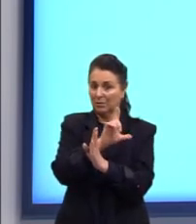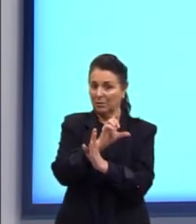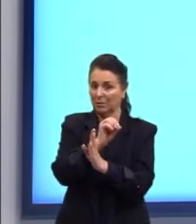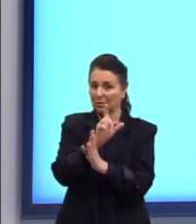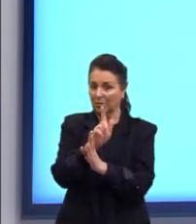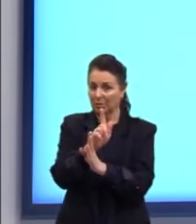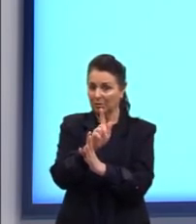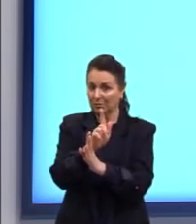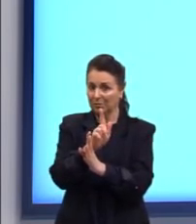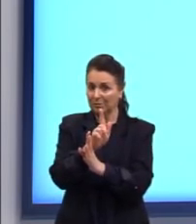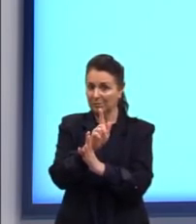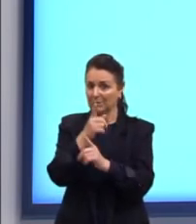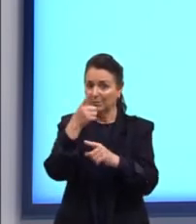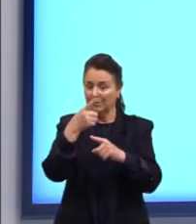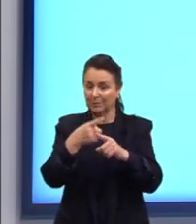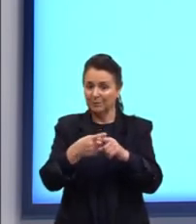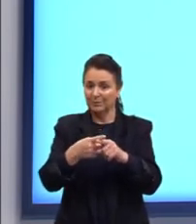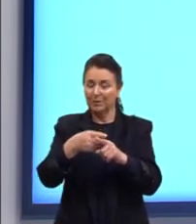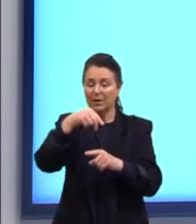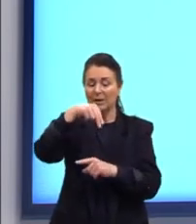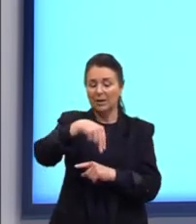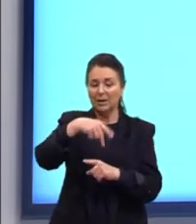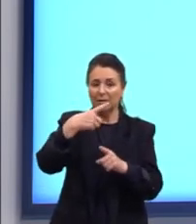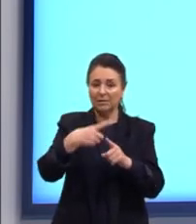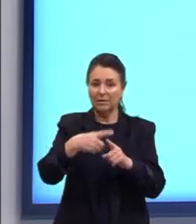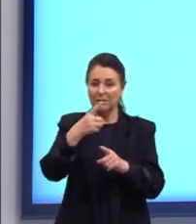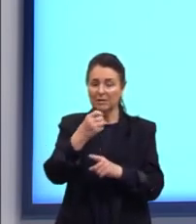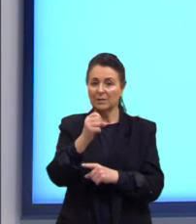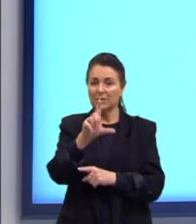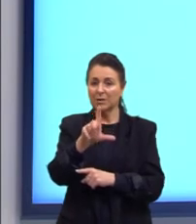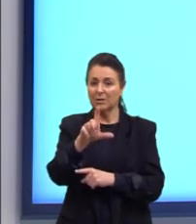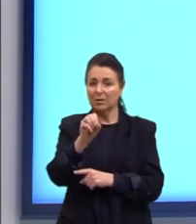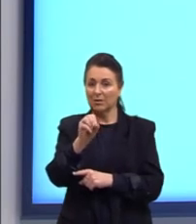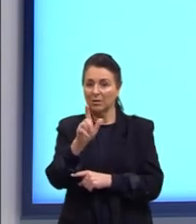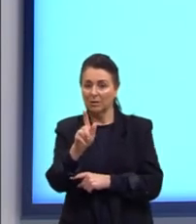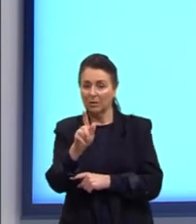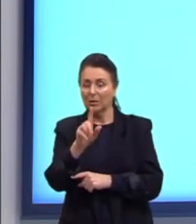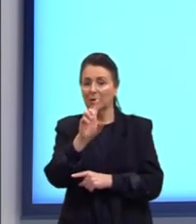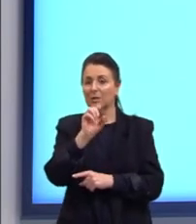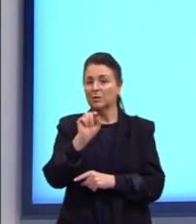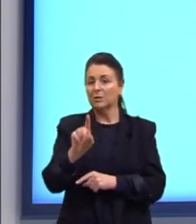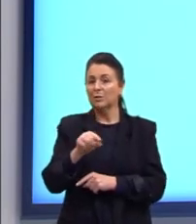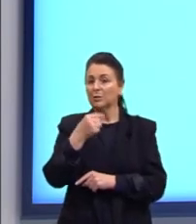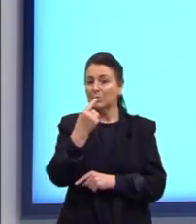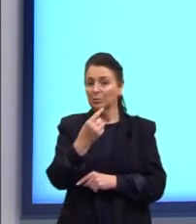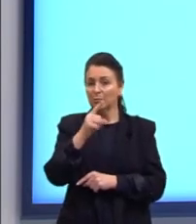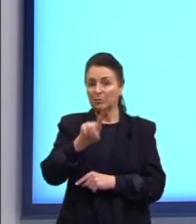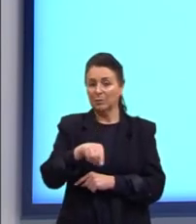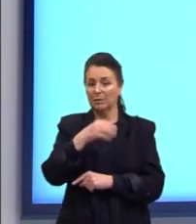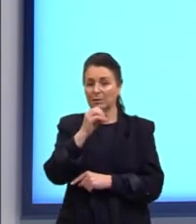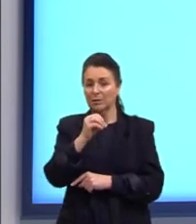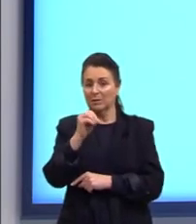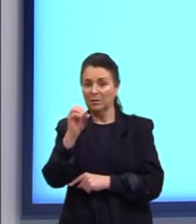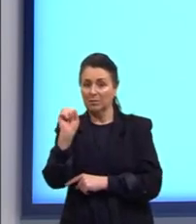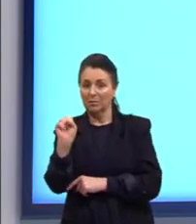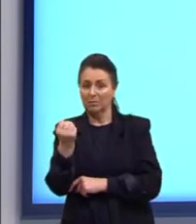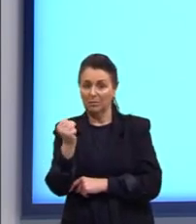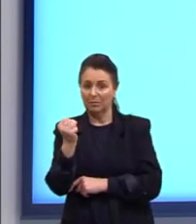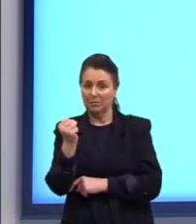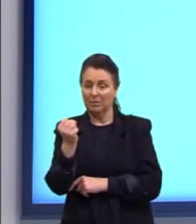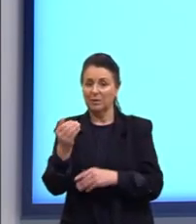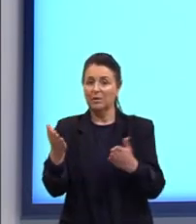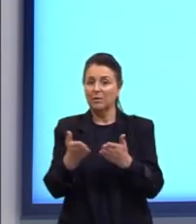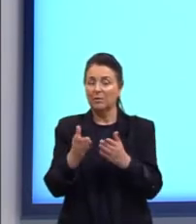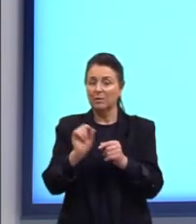multiplicando, né, então, N vezes logaritmo de 1,008. Chegou no momento que a gente vai